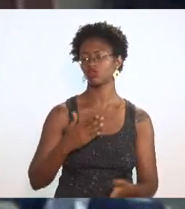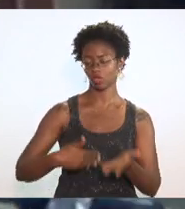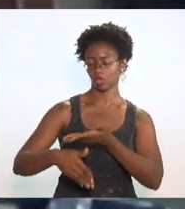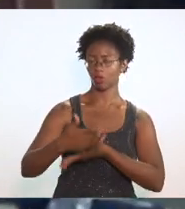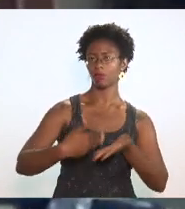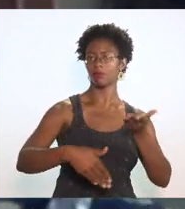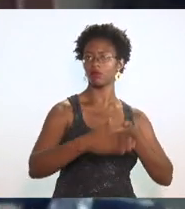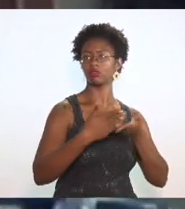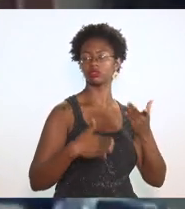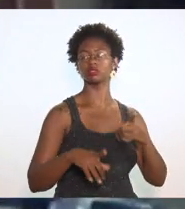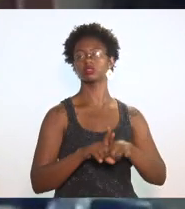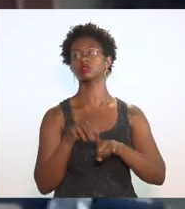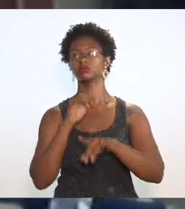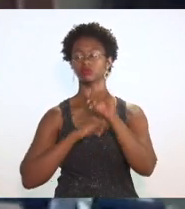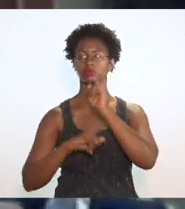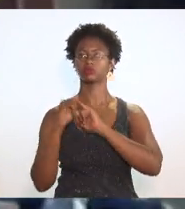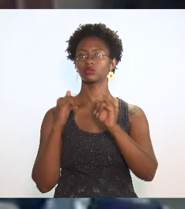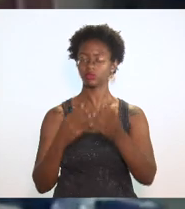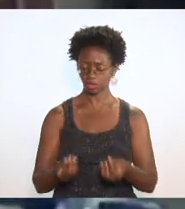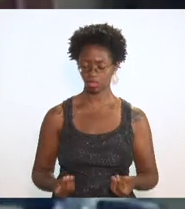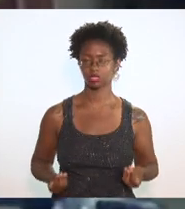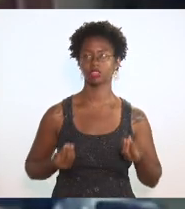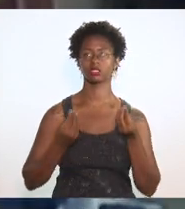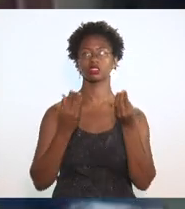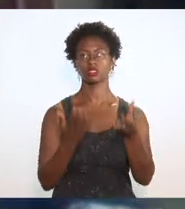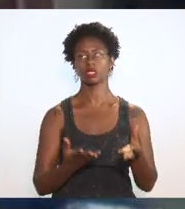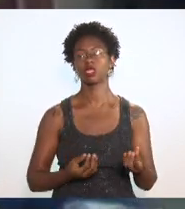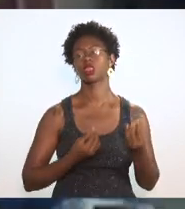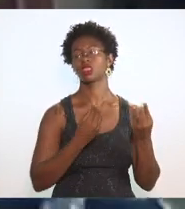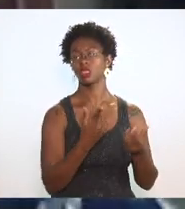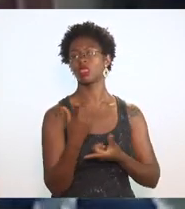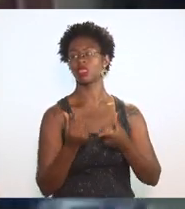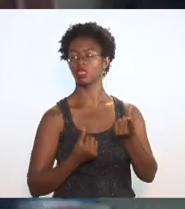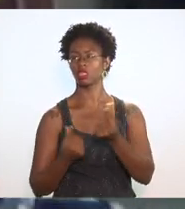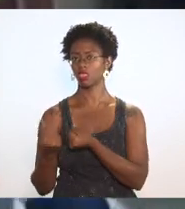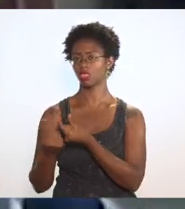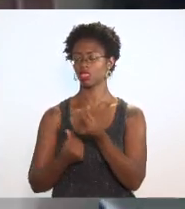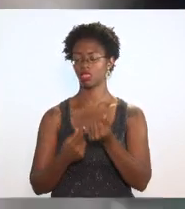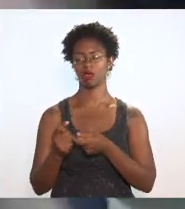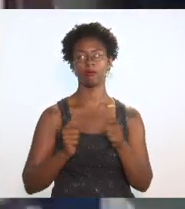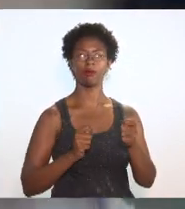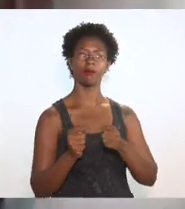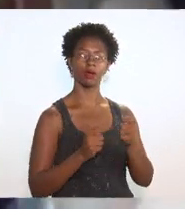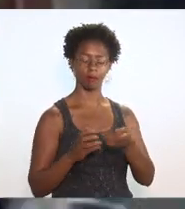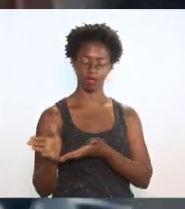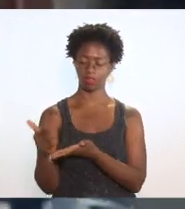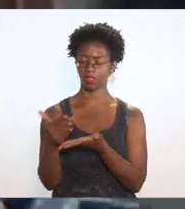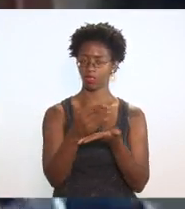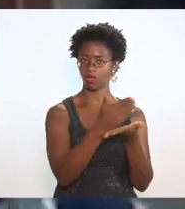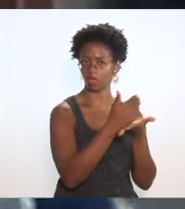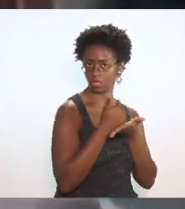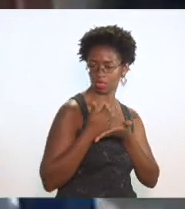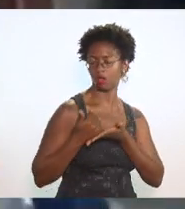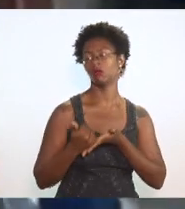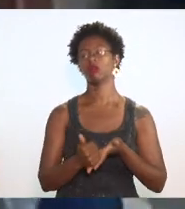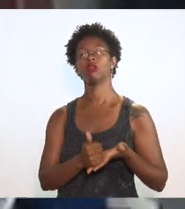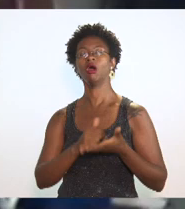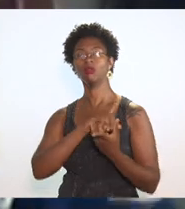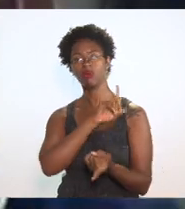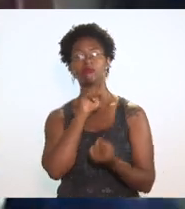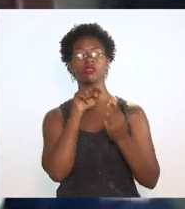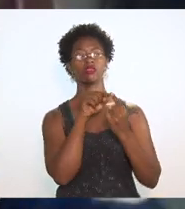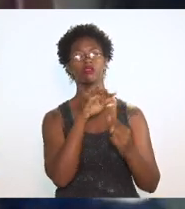e que os dados sejam fornecidos dados orçamentários dados de arrancadação metas fiscais